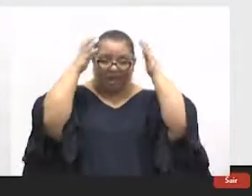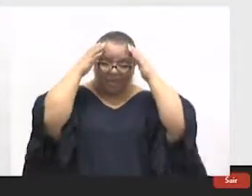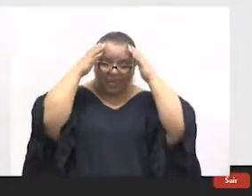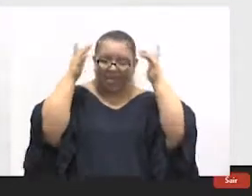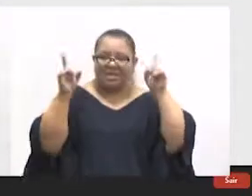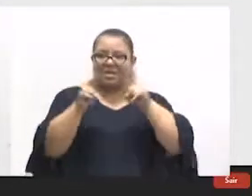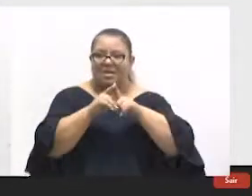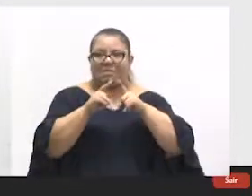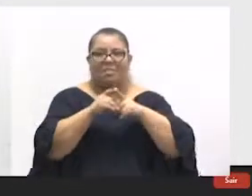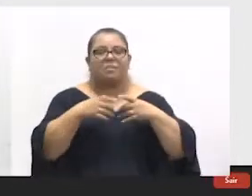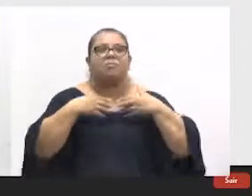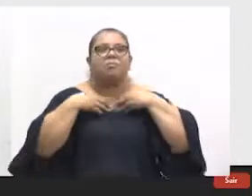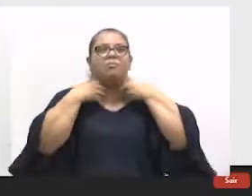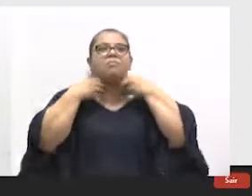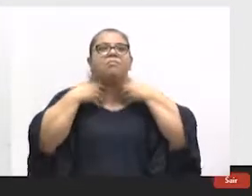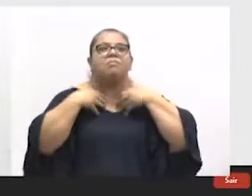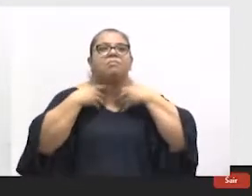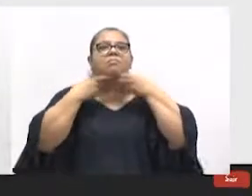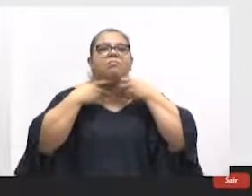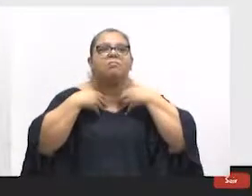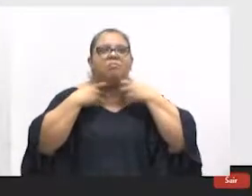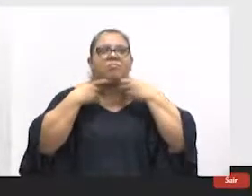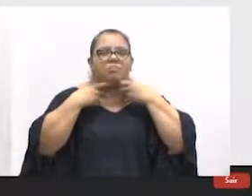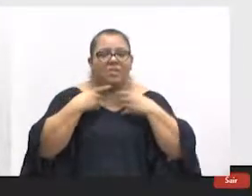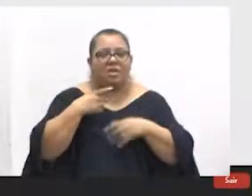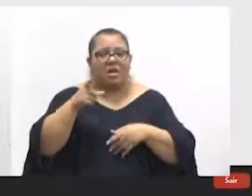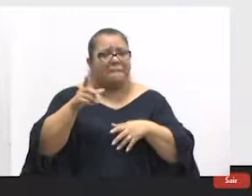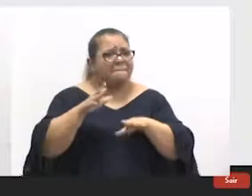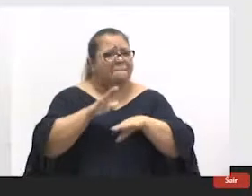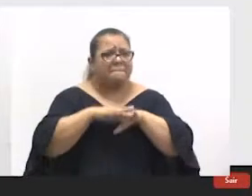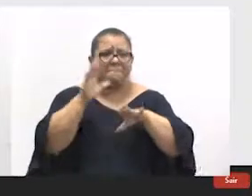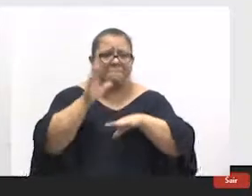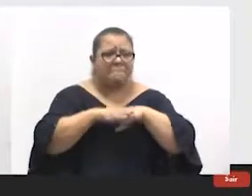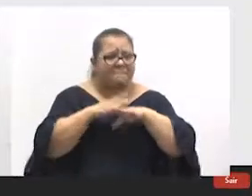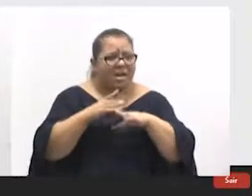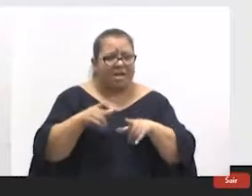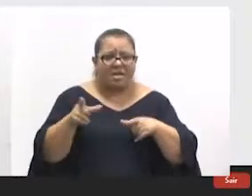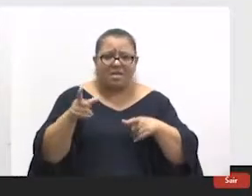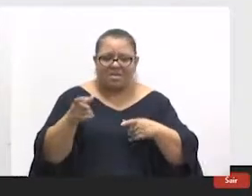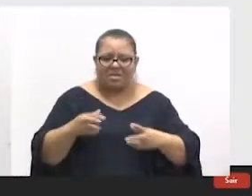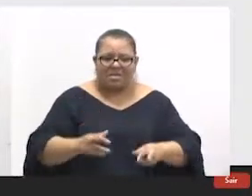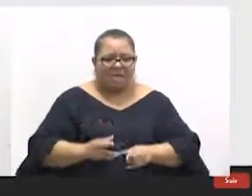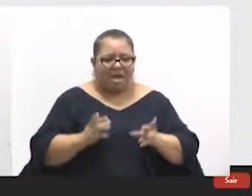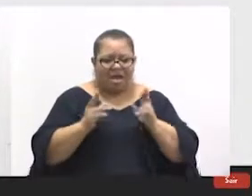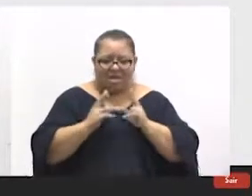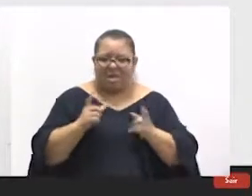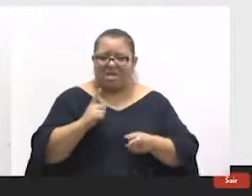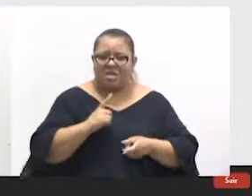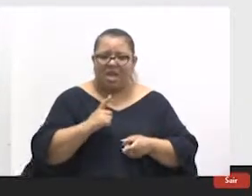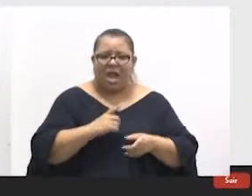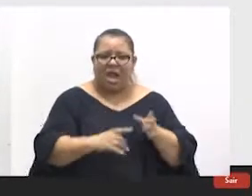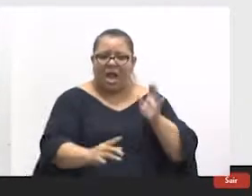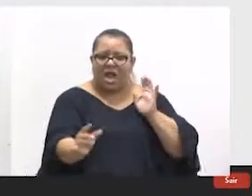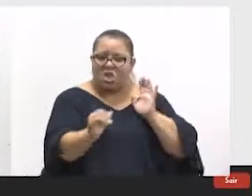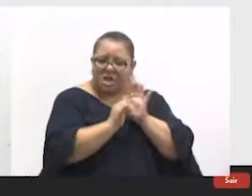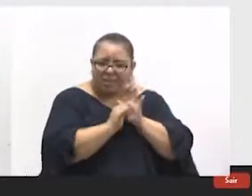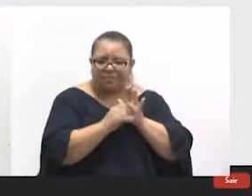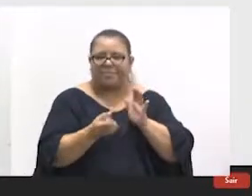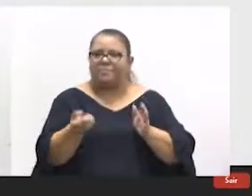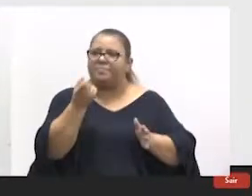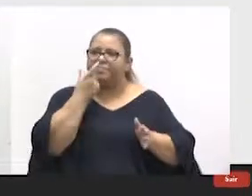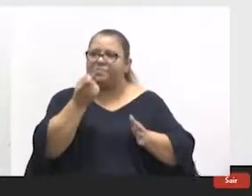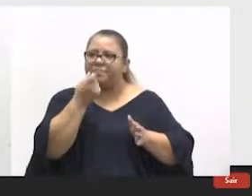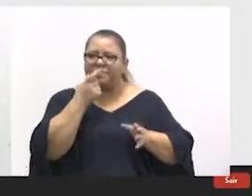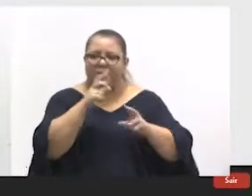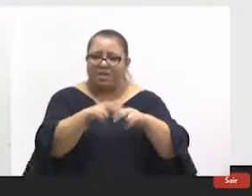Câncer tem um volume enorme de cabeça e pescoço. E a gente tem um código, um código de tratamento para doença